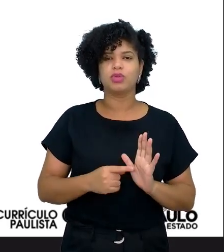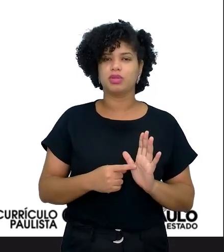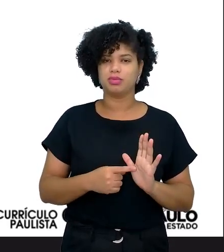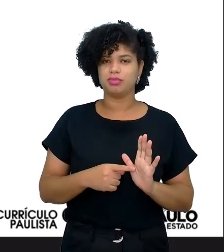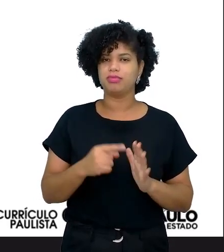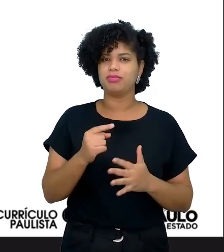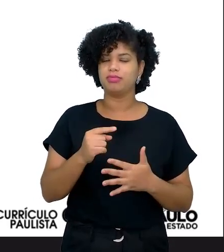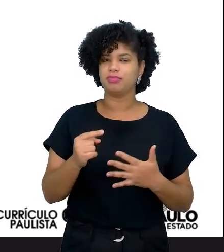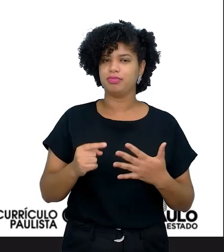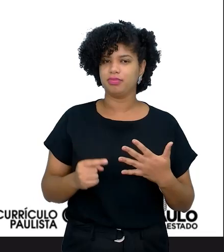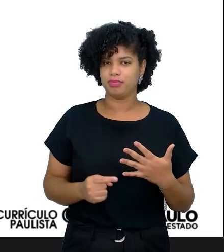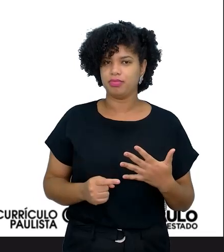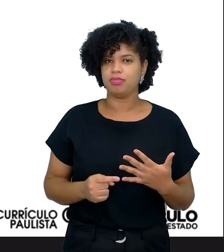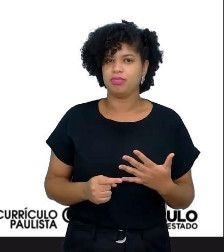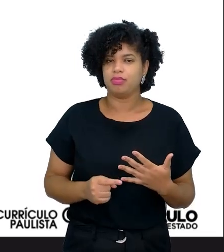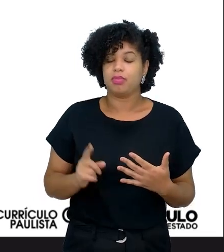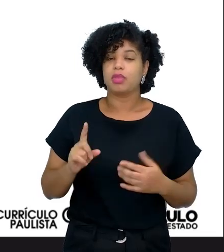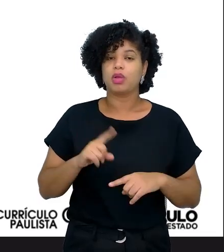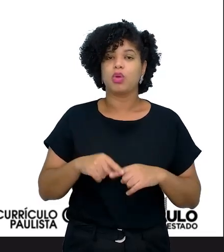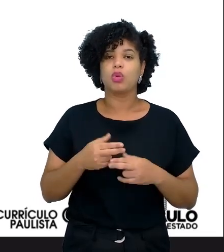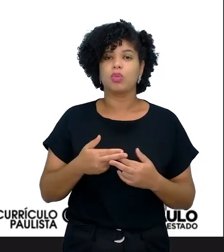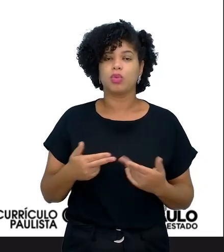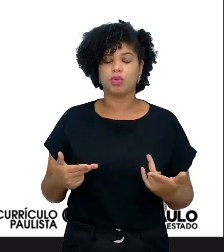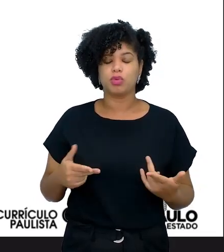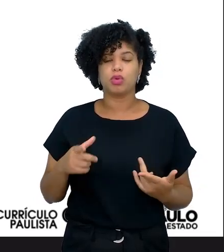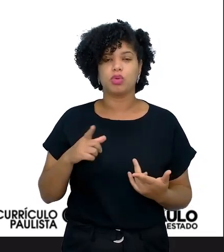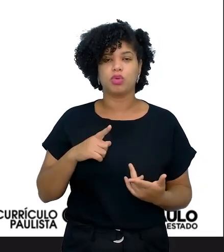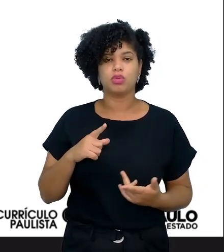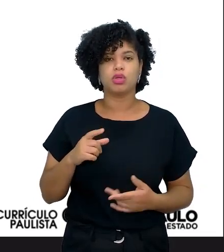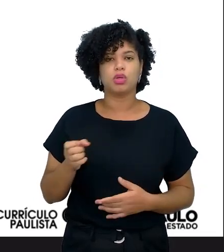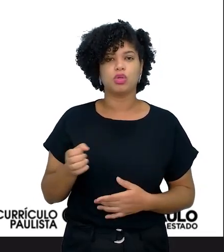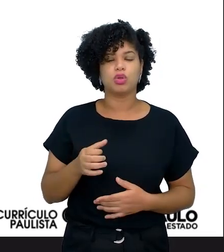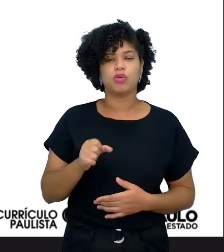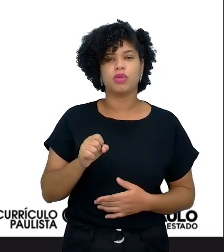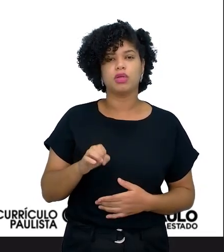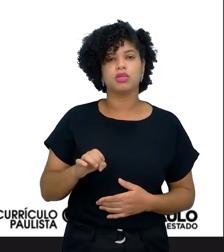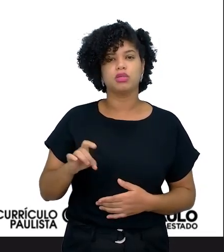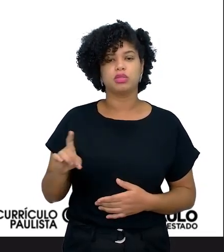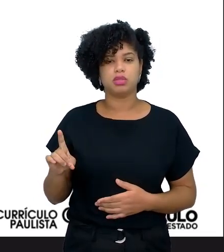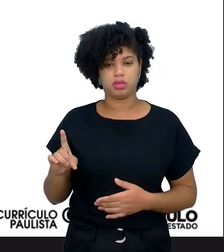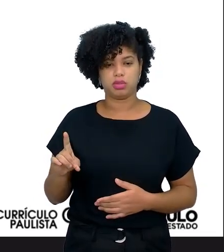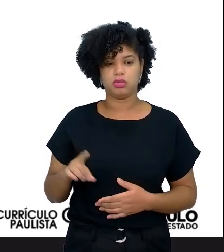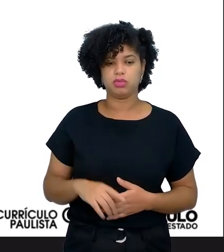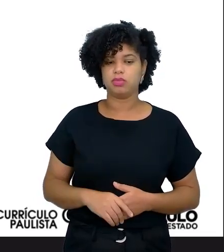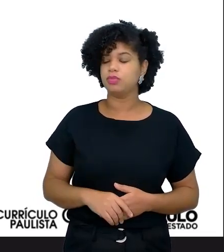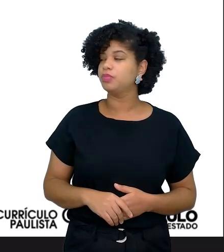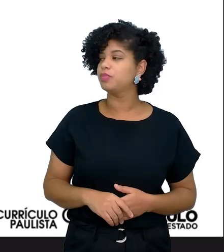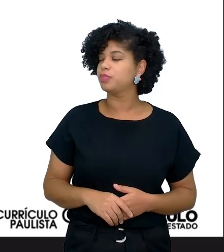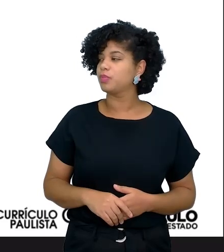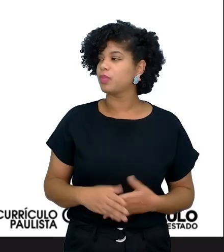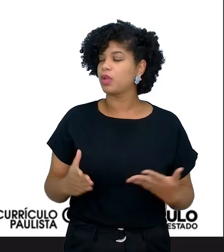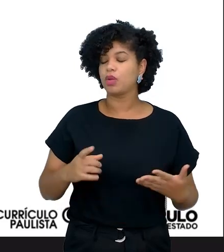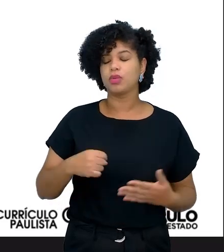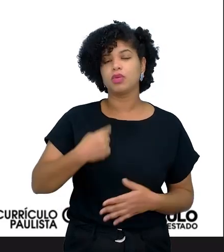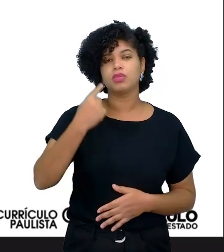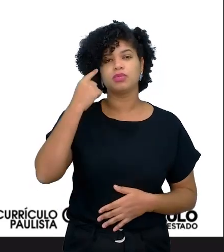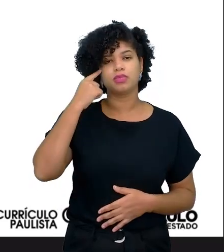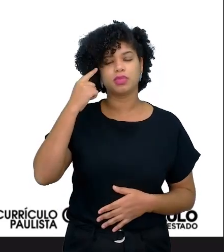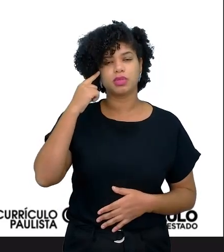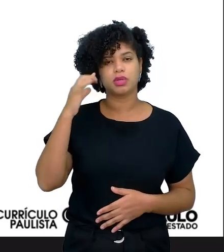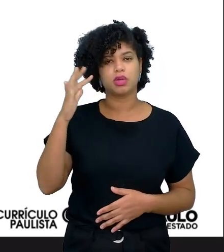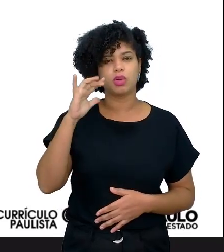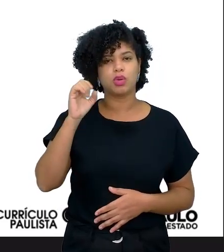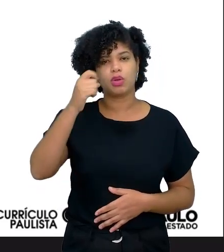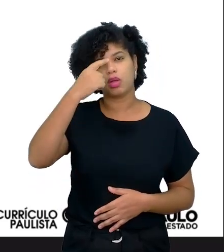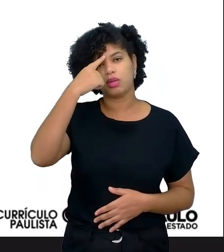então ele é artesanal. E ele é o produto final, que está proposto lá na aula 7, né? Então, agora, ele vai ter que pensar o quê? Naquelas ideias que